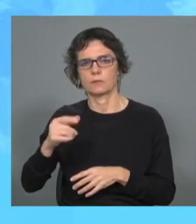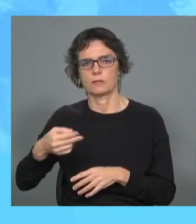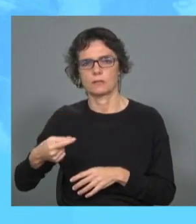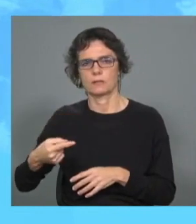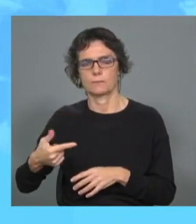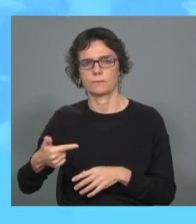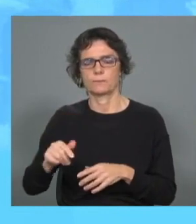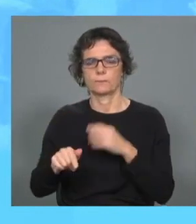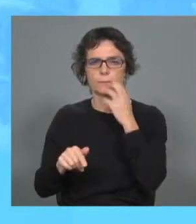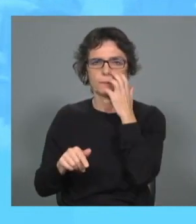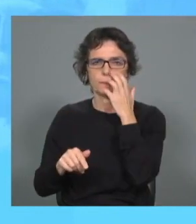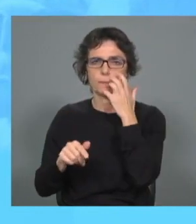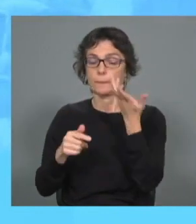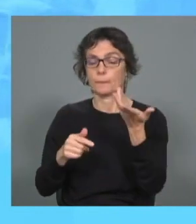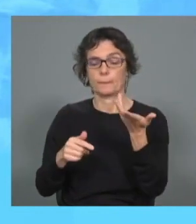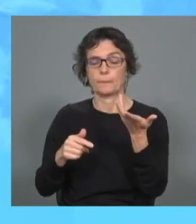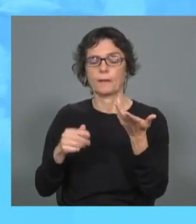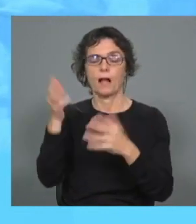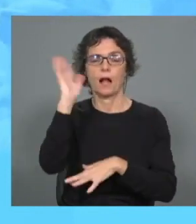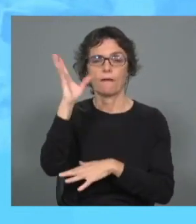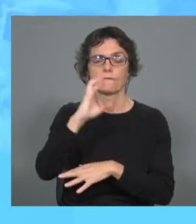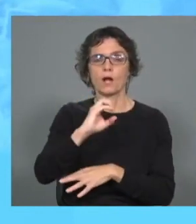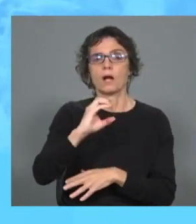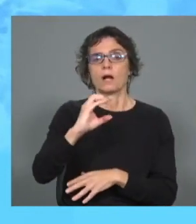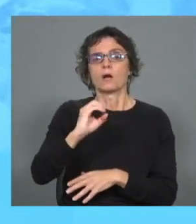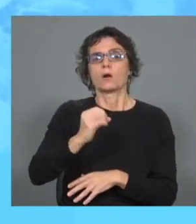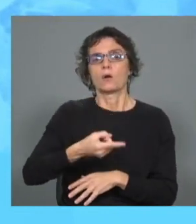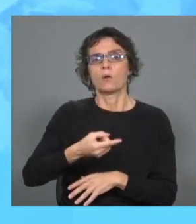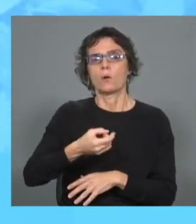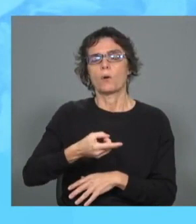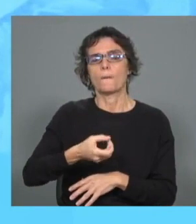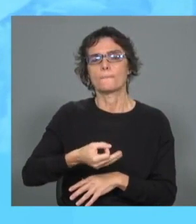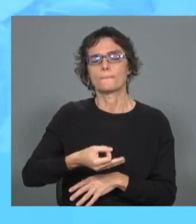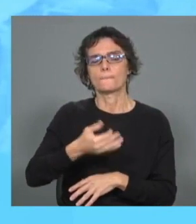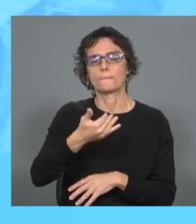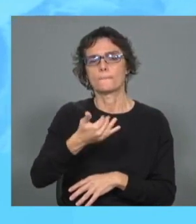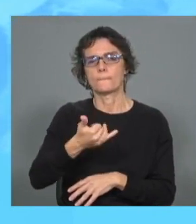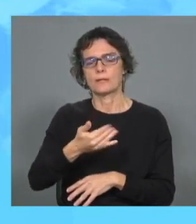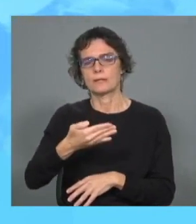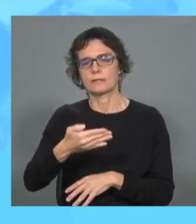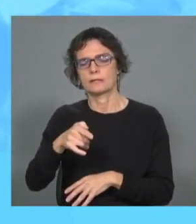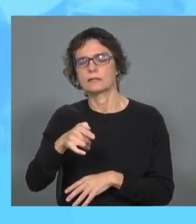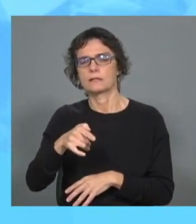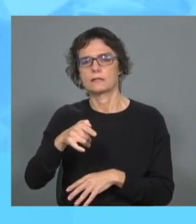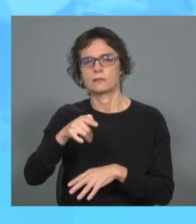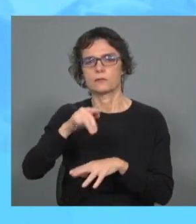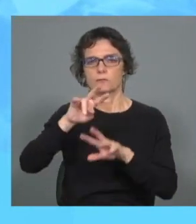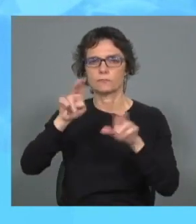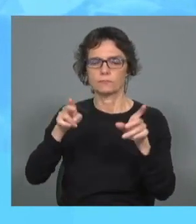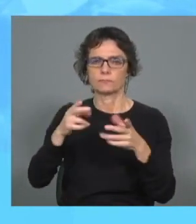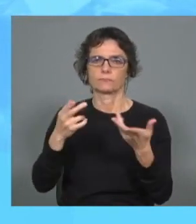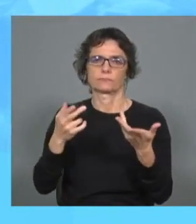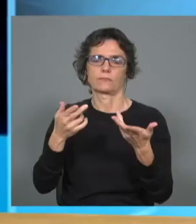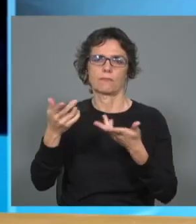O alcance da COP27, a Conferência do Clima das Nações Unidas, é o tema para a análise de Ana Patrícia Fonseca, da Fundação Fé e